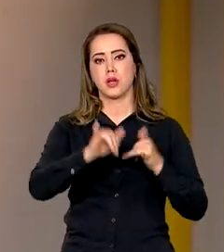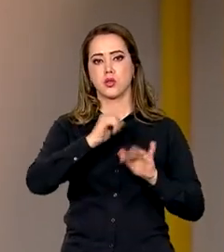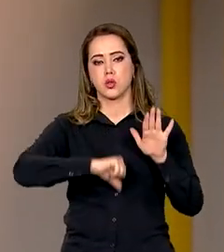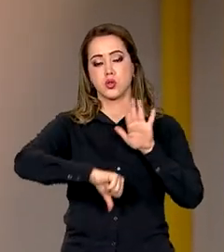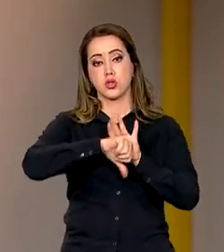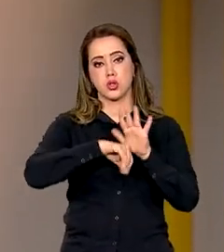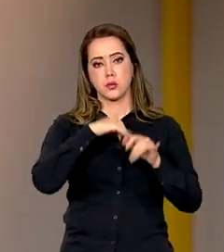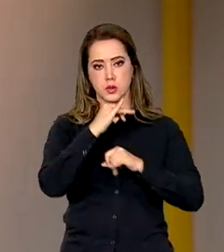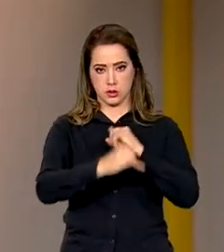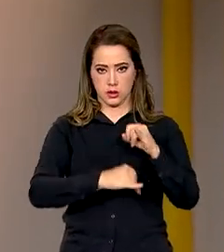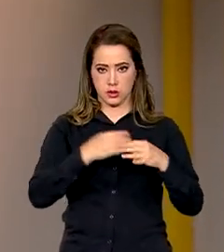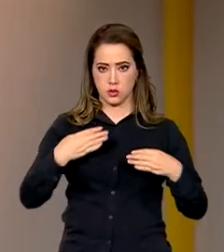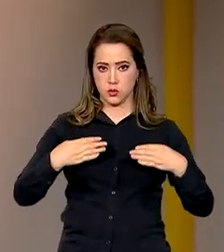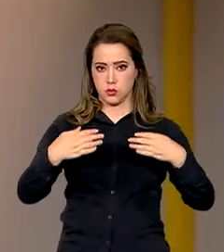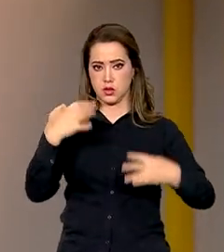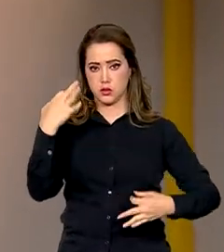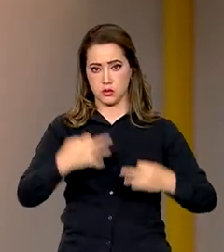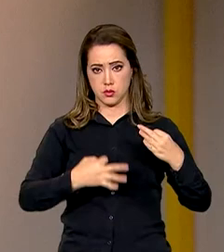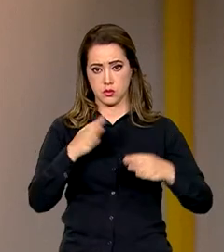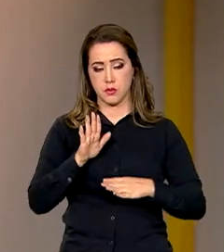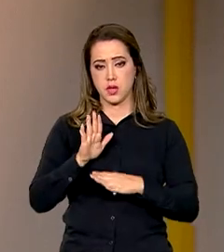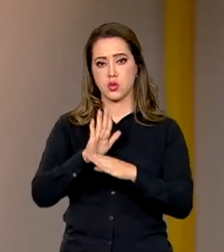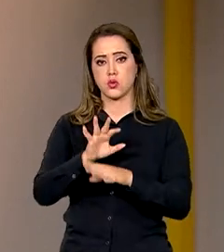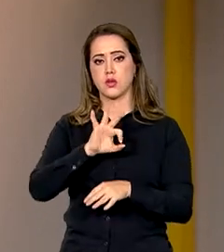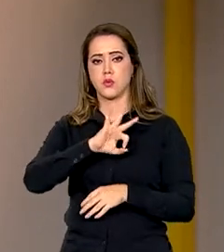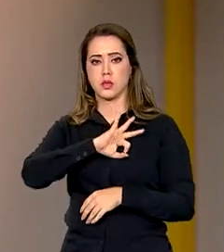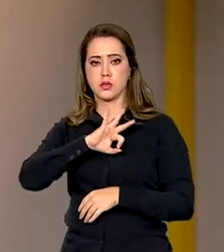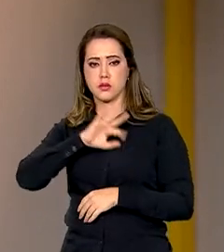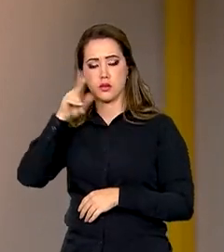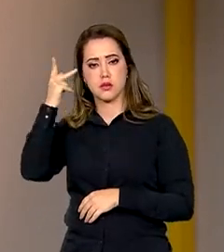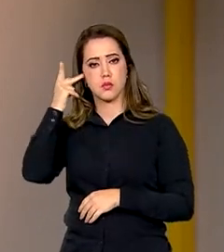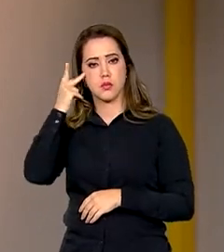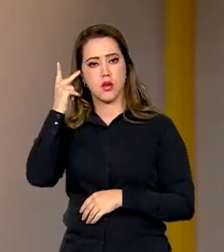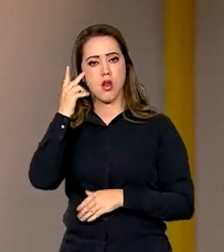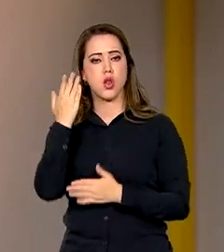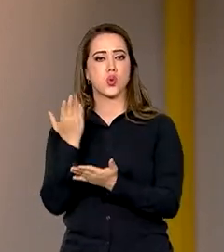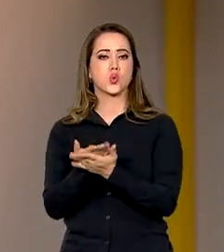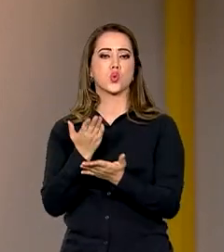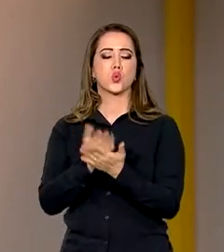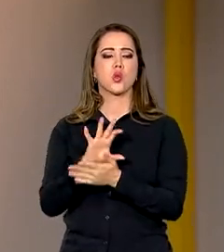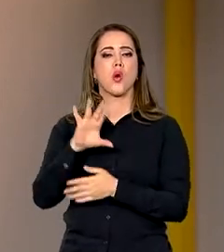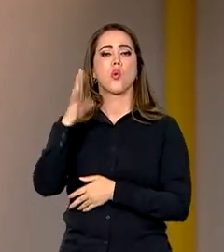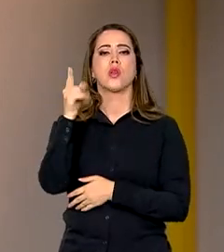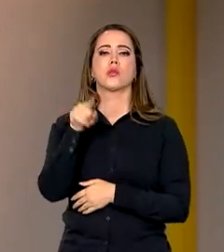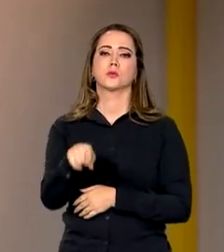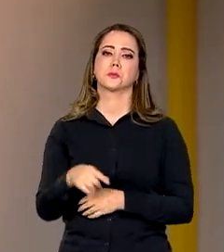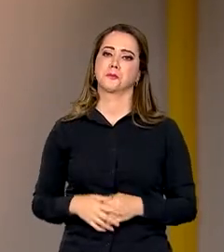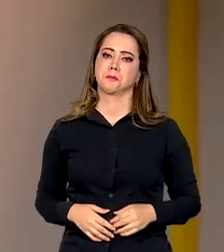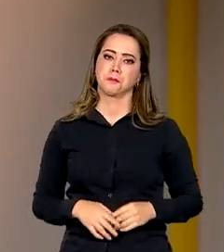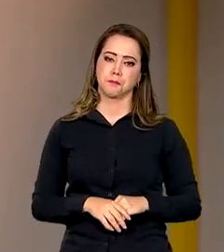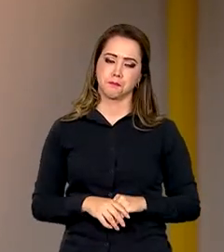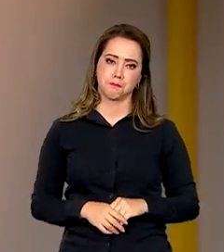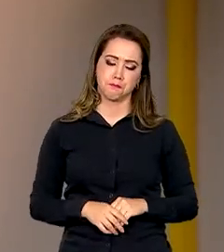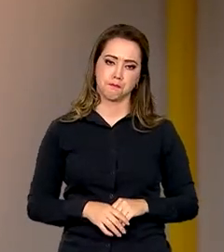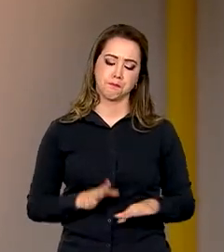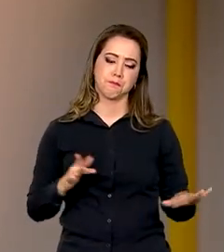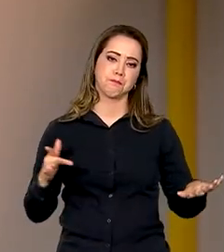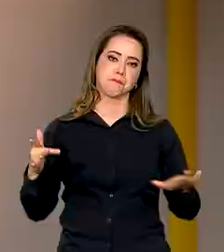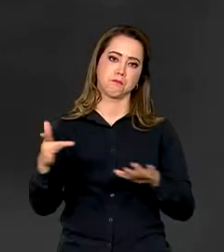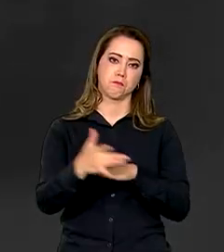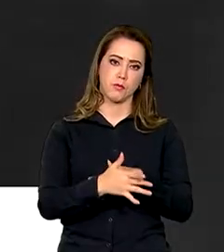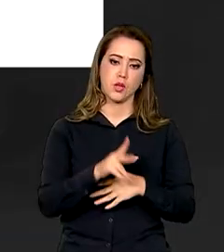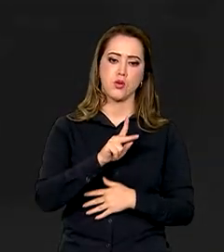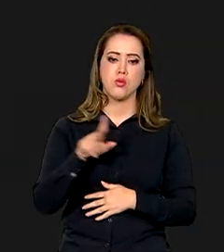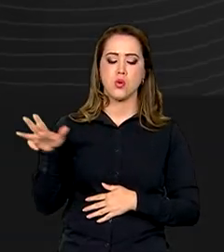cibernéticos do Ministério da Justiça para auxiliar a polícia de São Paulo a aprofundar as investigações. Pelas redes sociais,